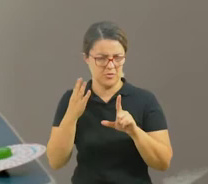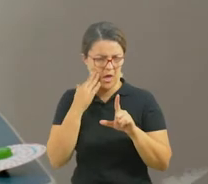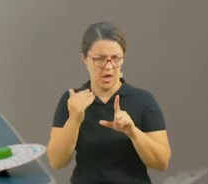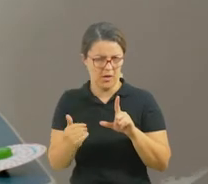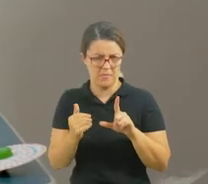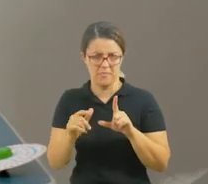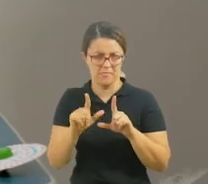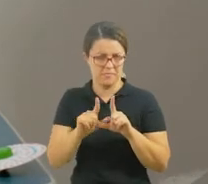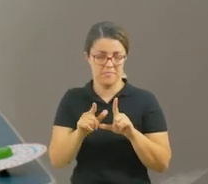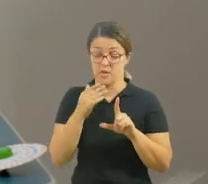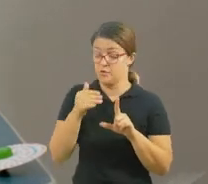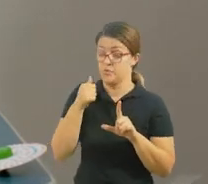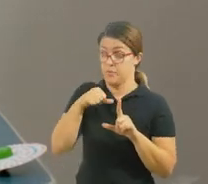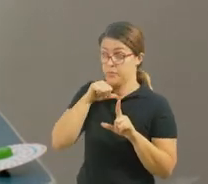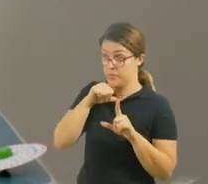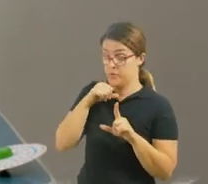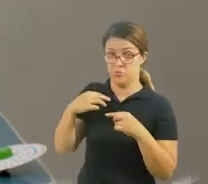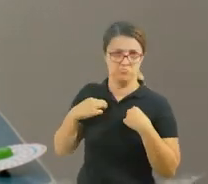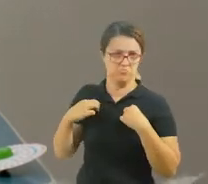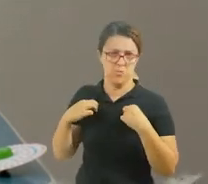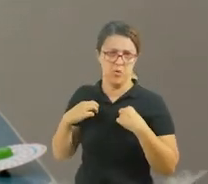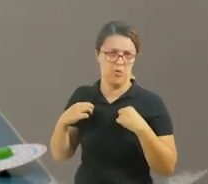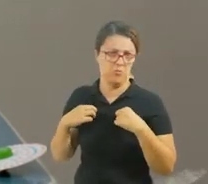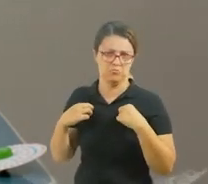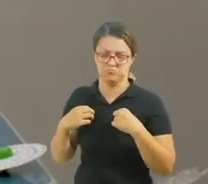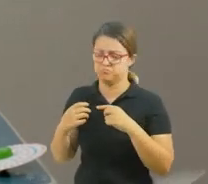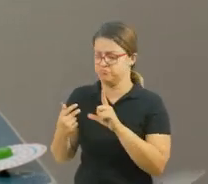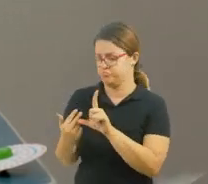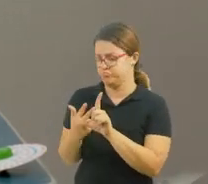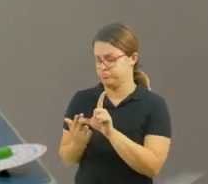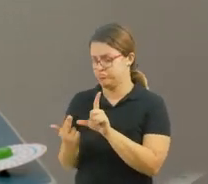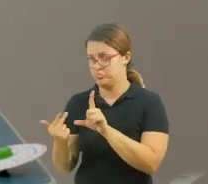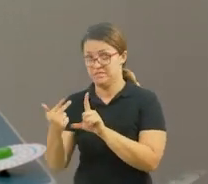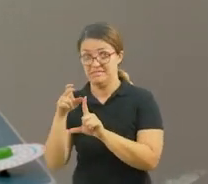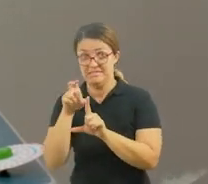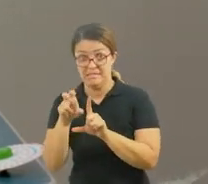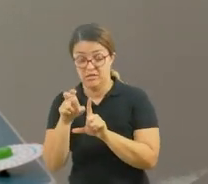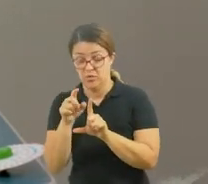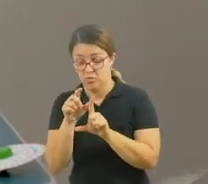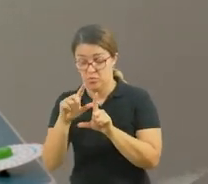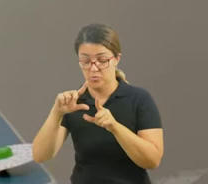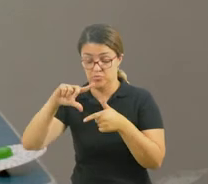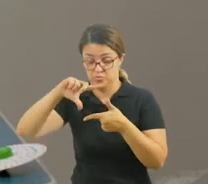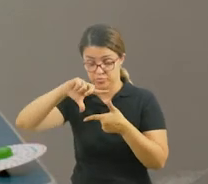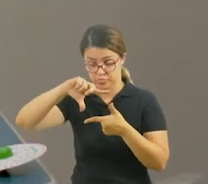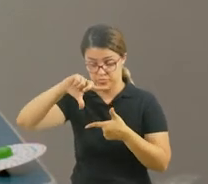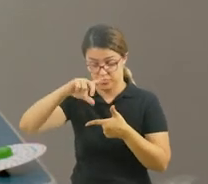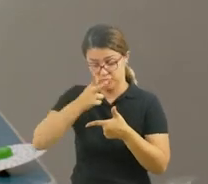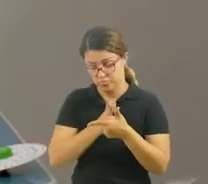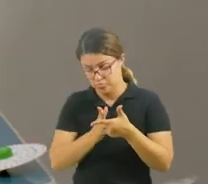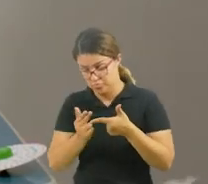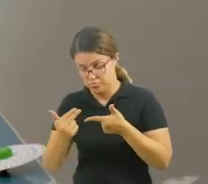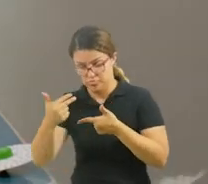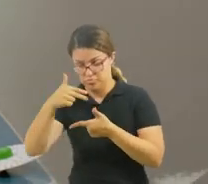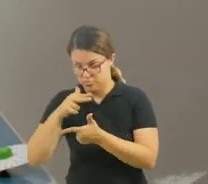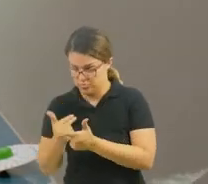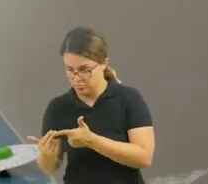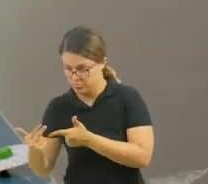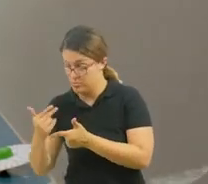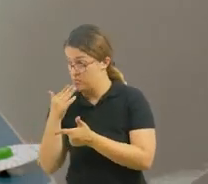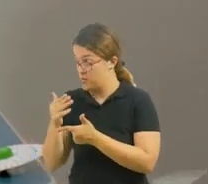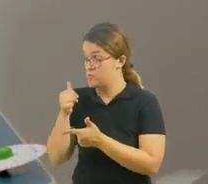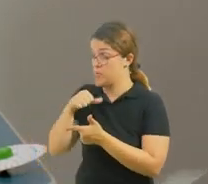esse tecido para a mamãe em casa. O que vocês vão fazer? Vão cortar um retângulo, tá? E vão pedir para a mamãe